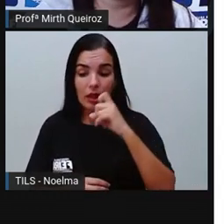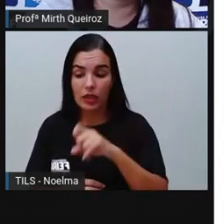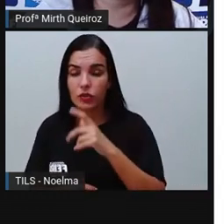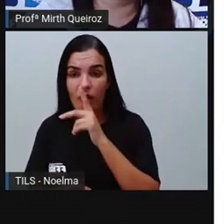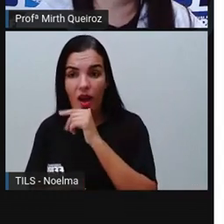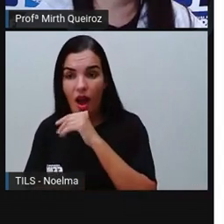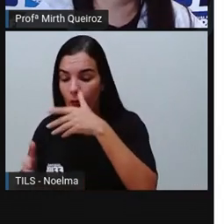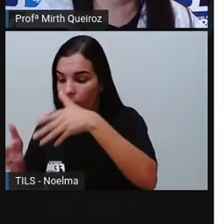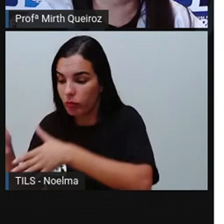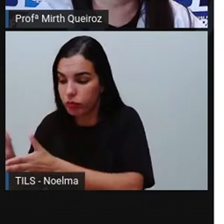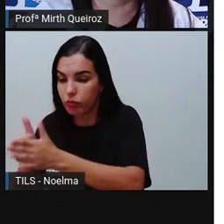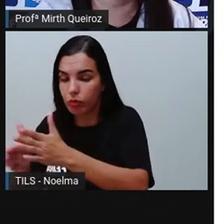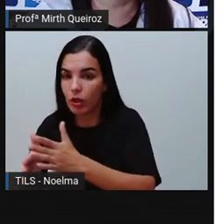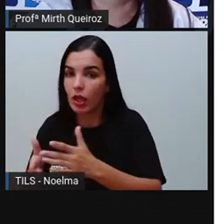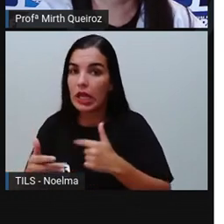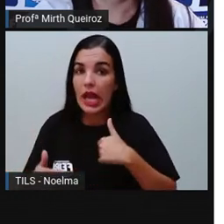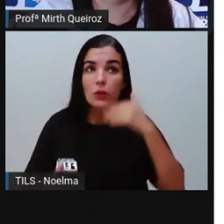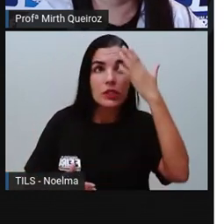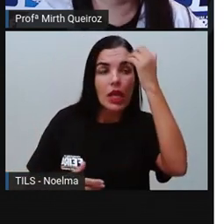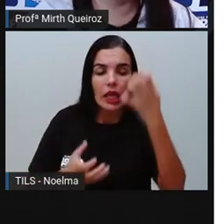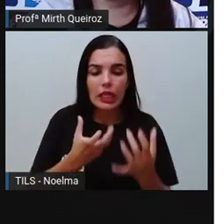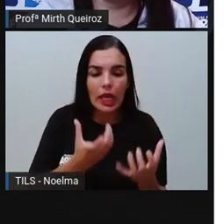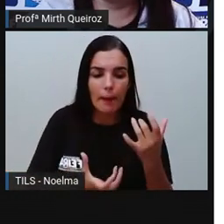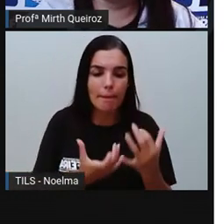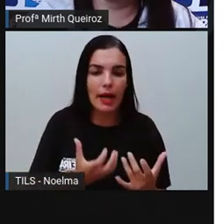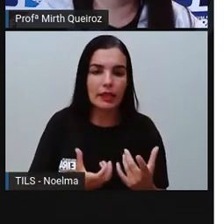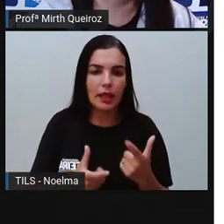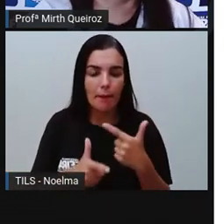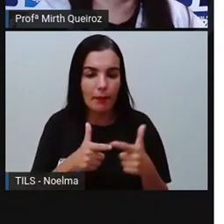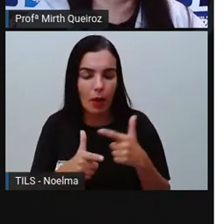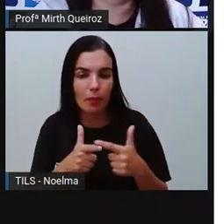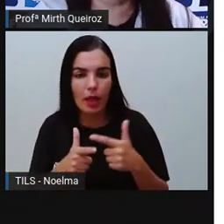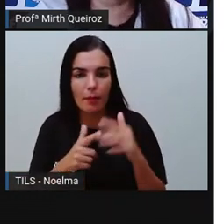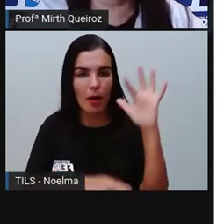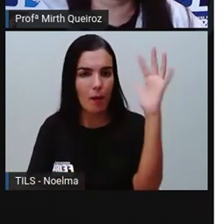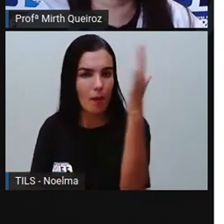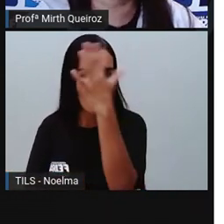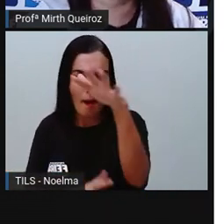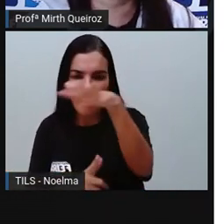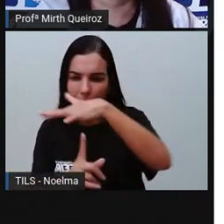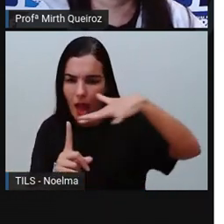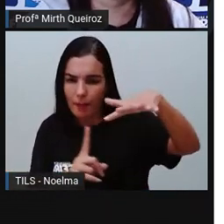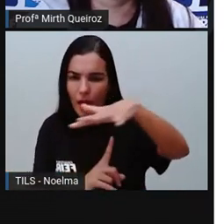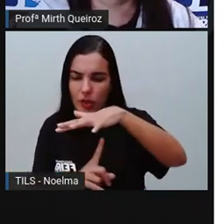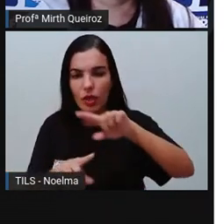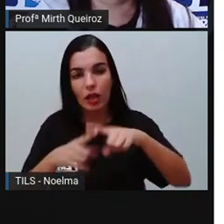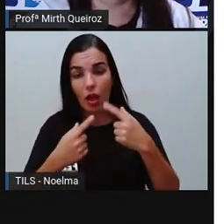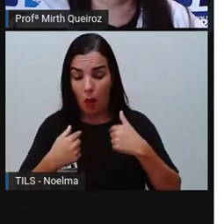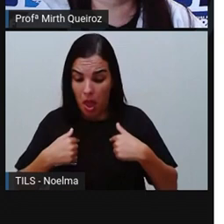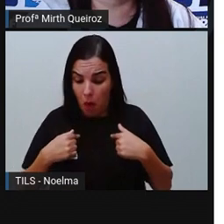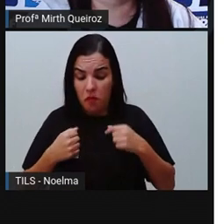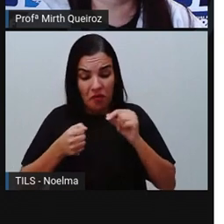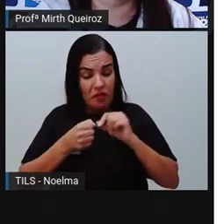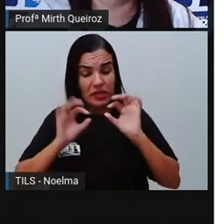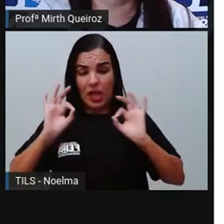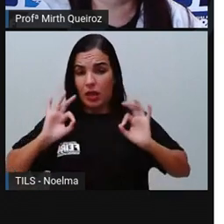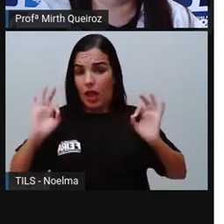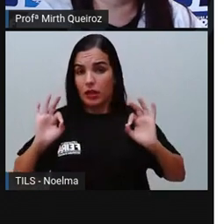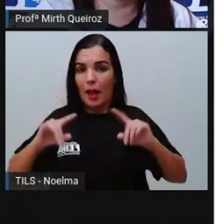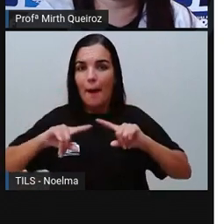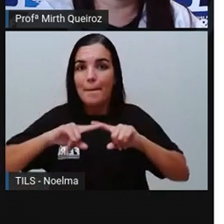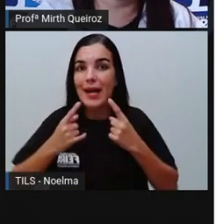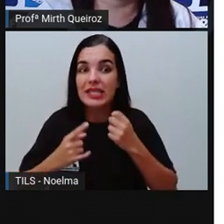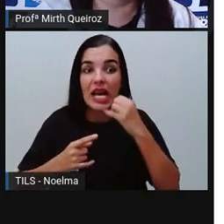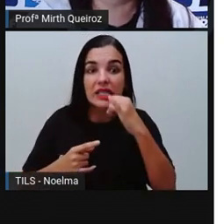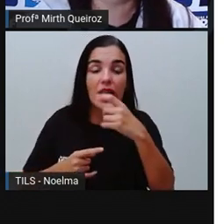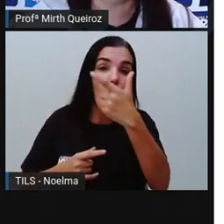queimadas prejudicam o meio ambiente e isso é errado, eu não vou fazer. Então, a gente tem que pensar no que